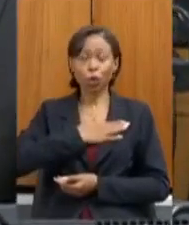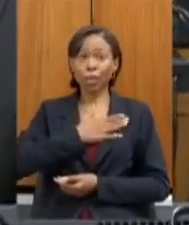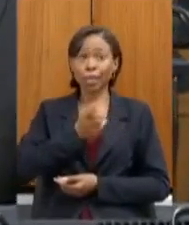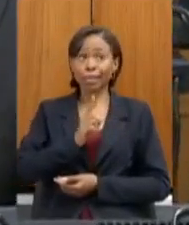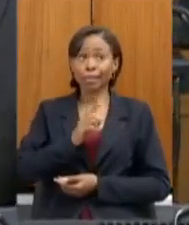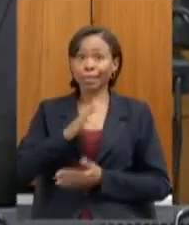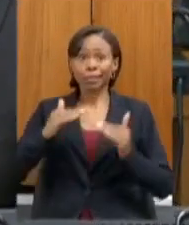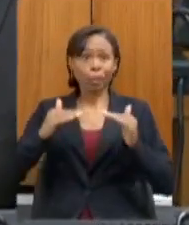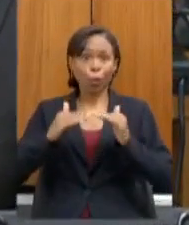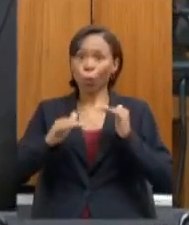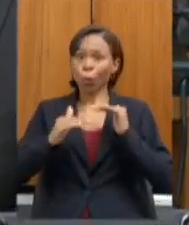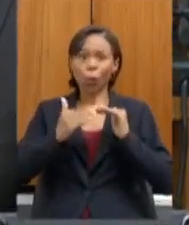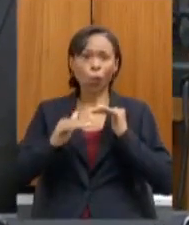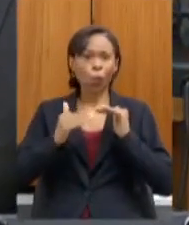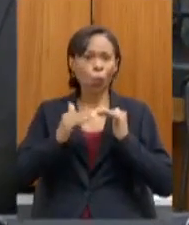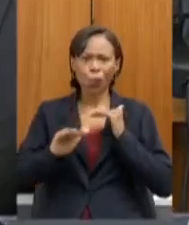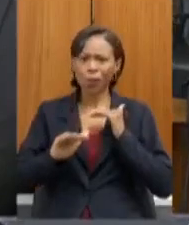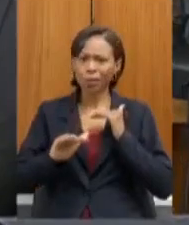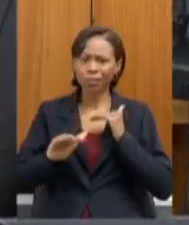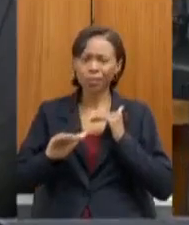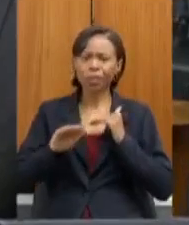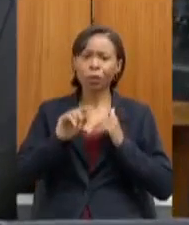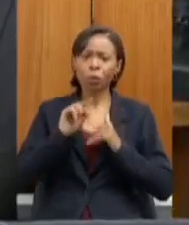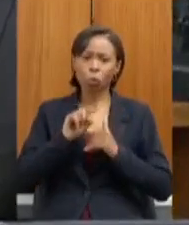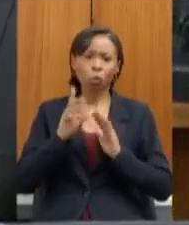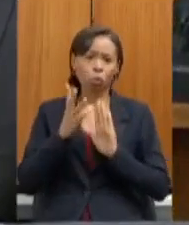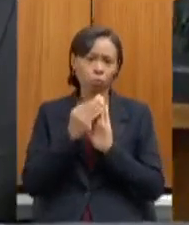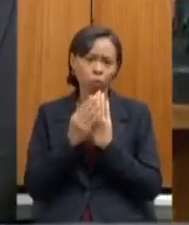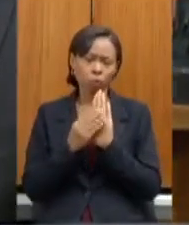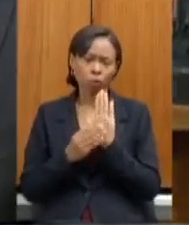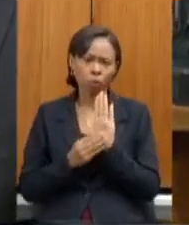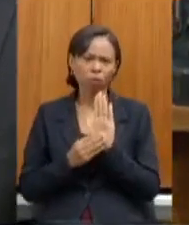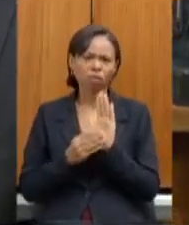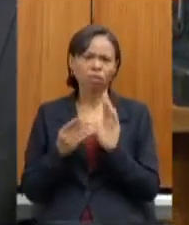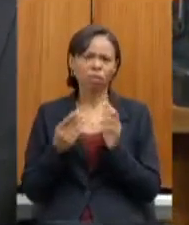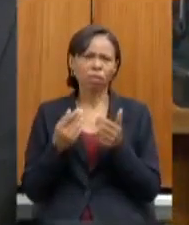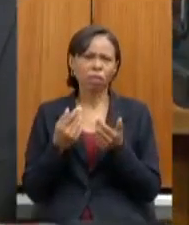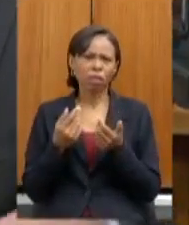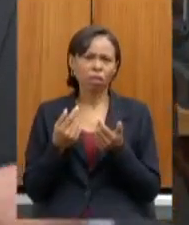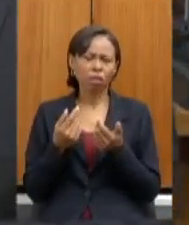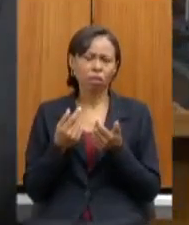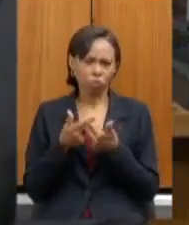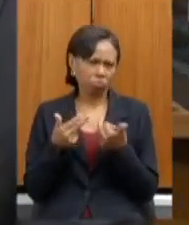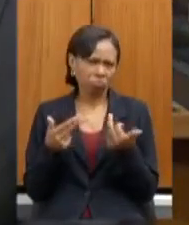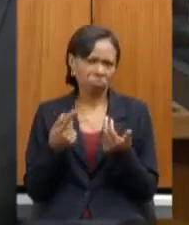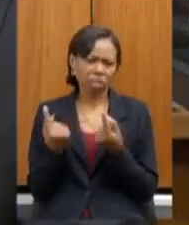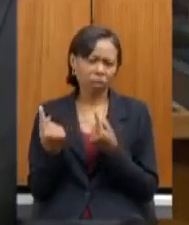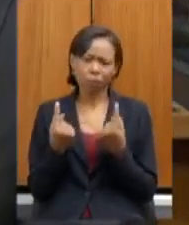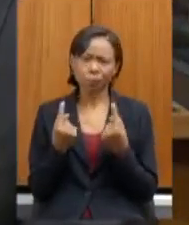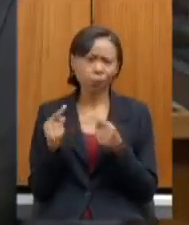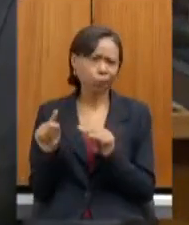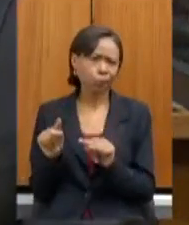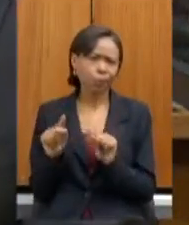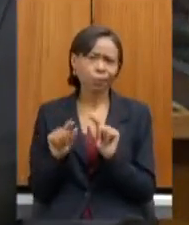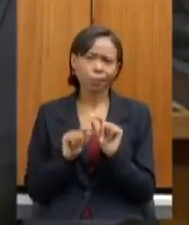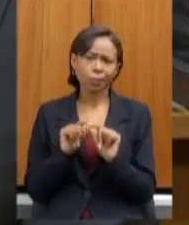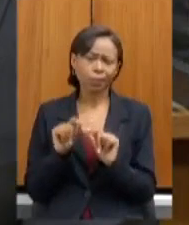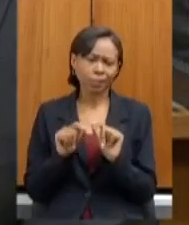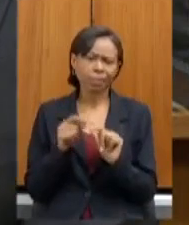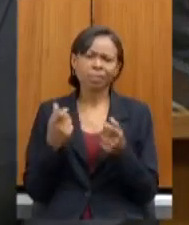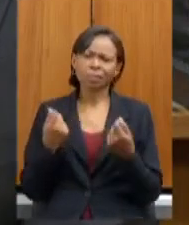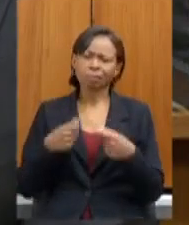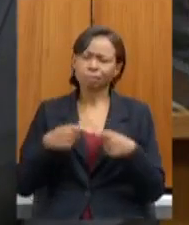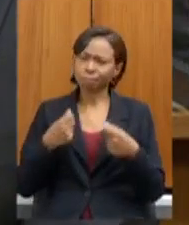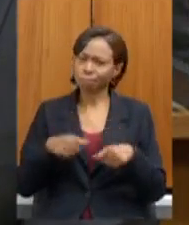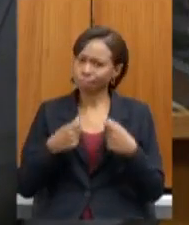sobre sua responsabilidade mesmo sai é o memorando que vai contra realmente a questão de a gente precisa